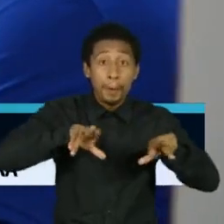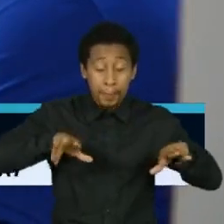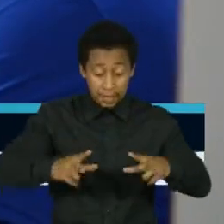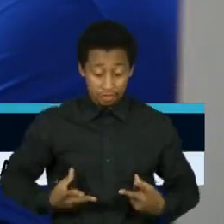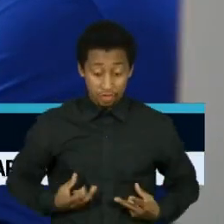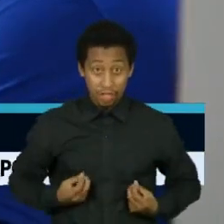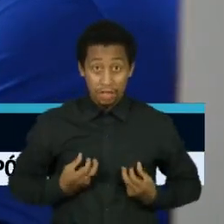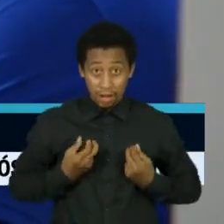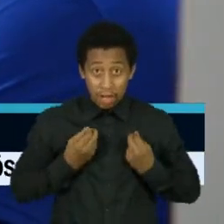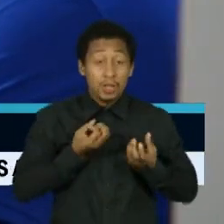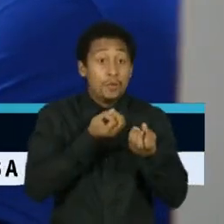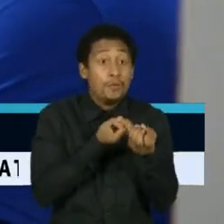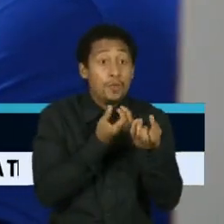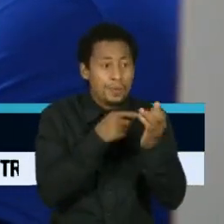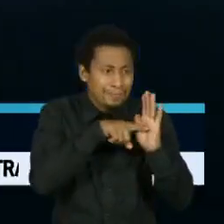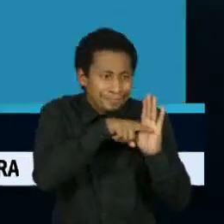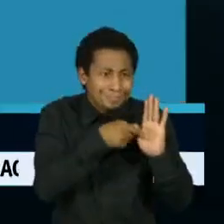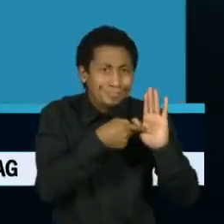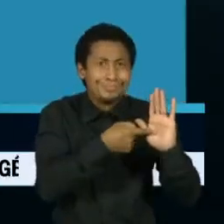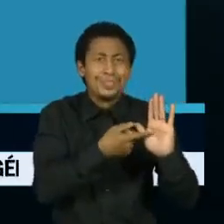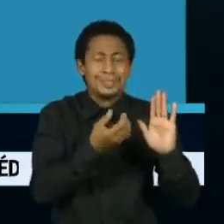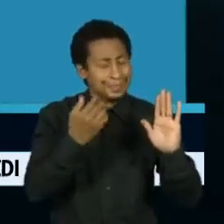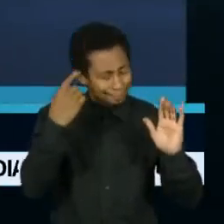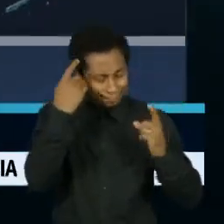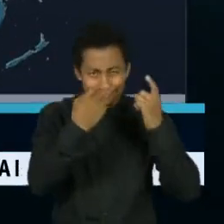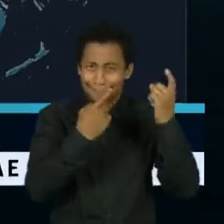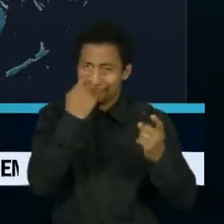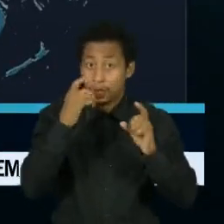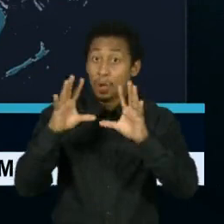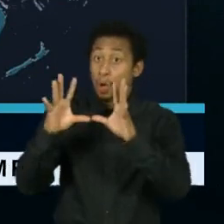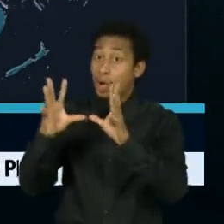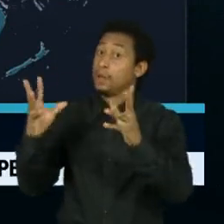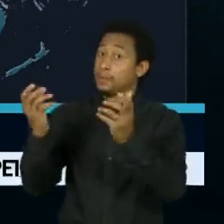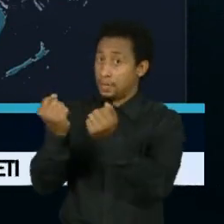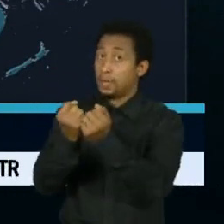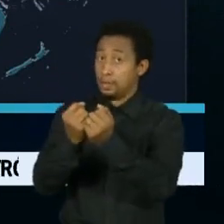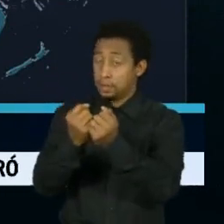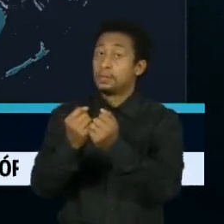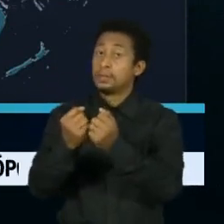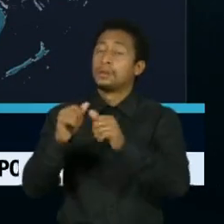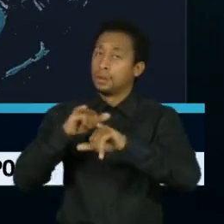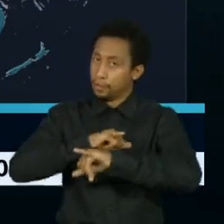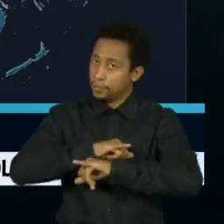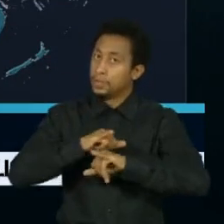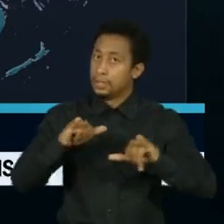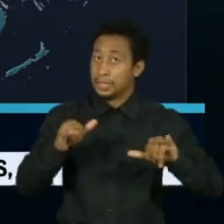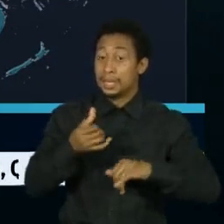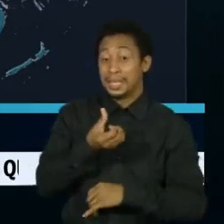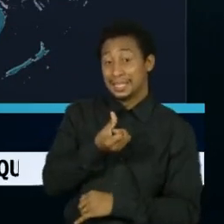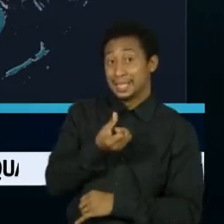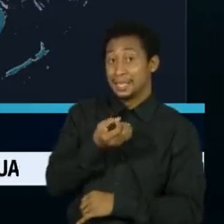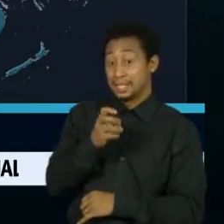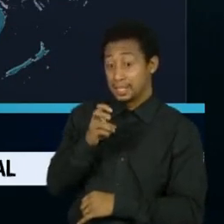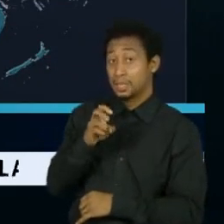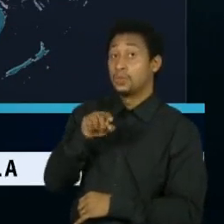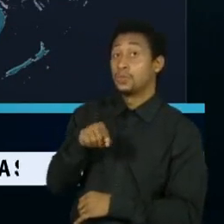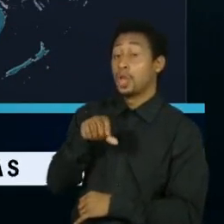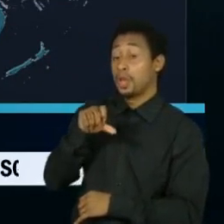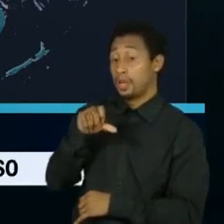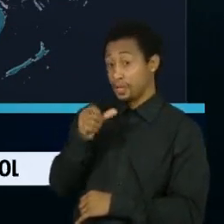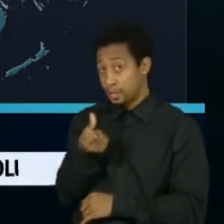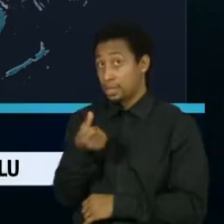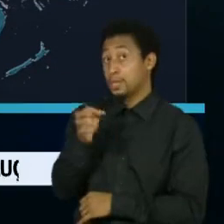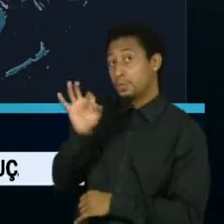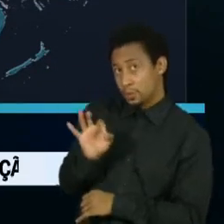ainda mais preocupantes. De acordo com a OMS, a Organização Mundial da Saúde, mais de 60% de 90